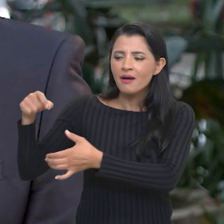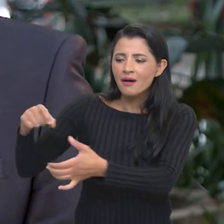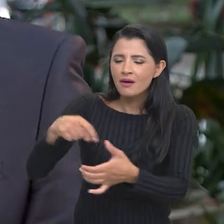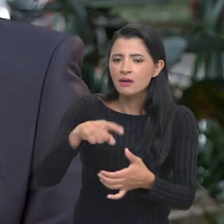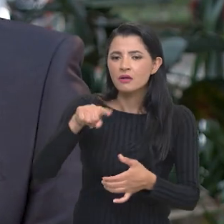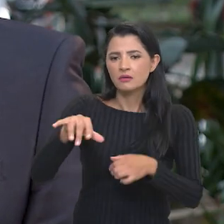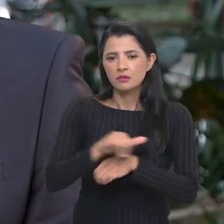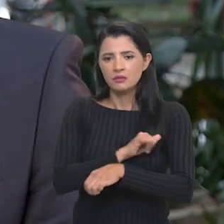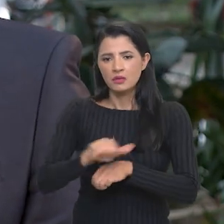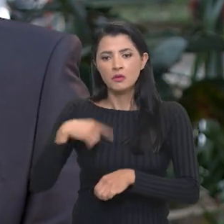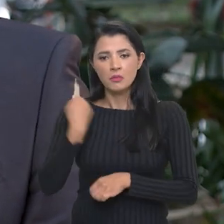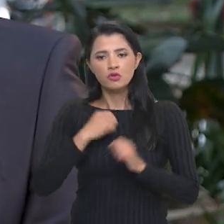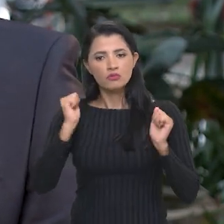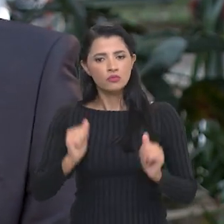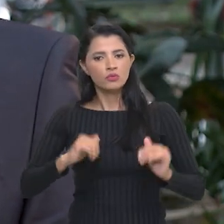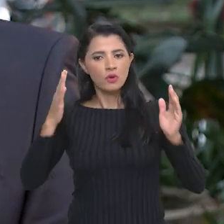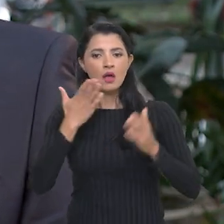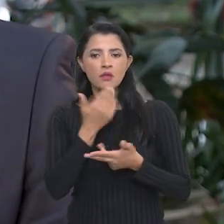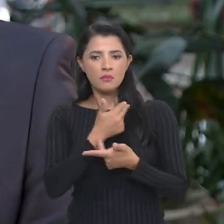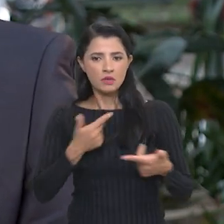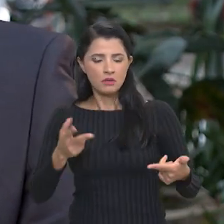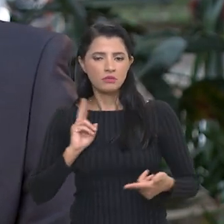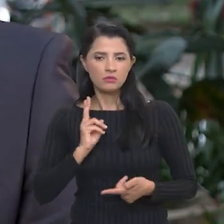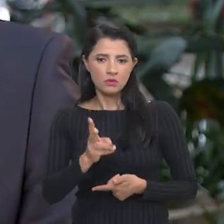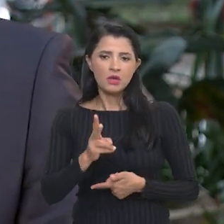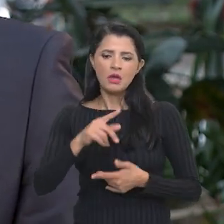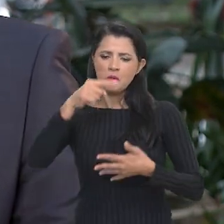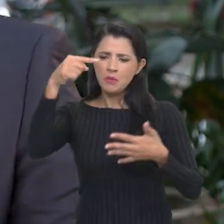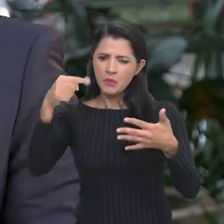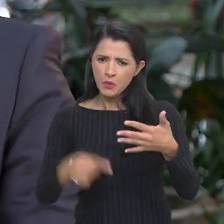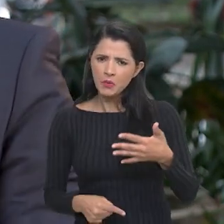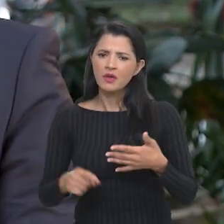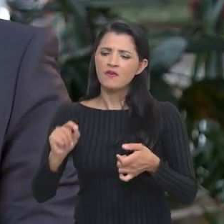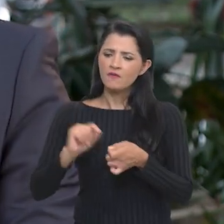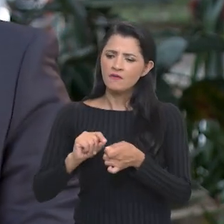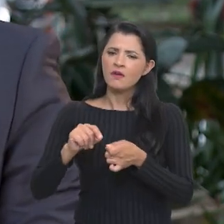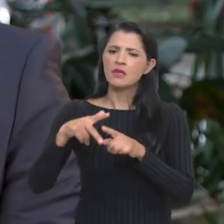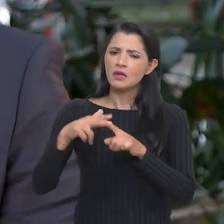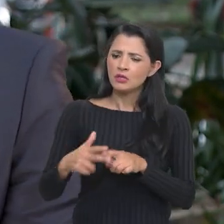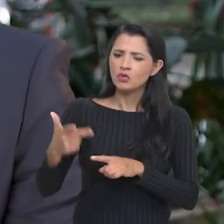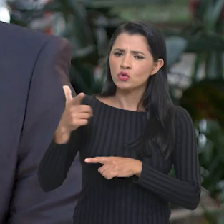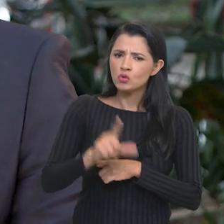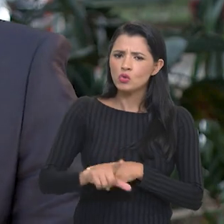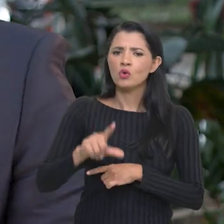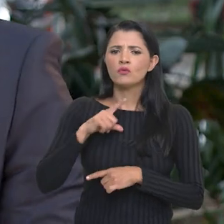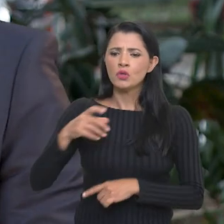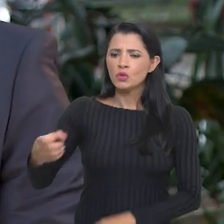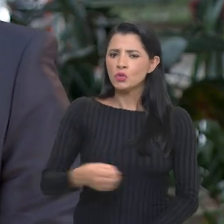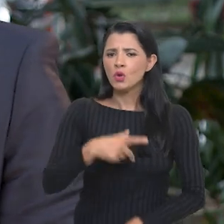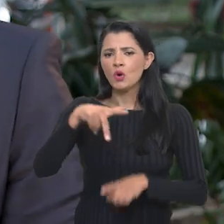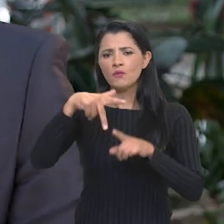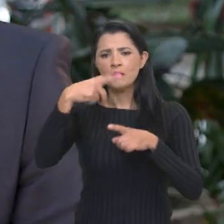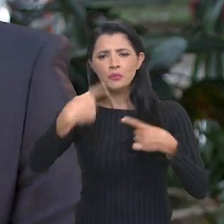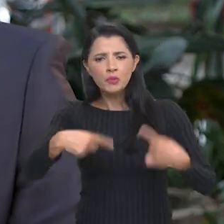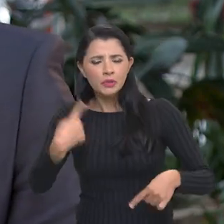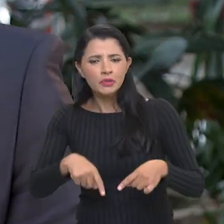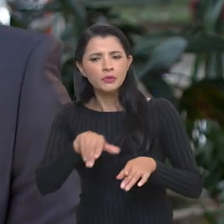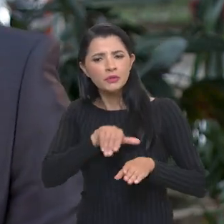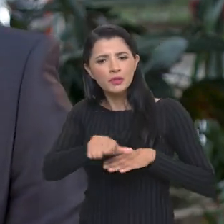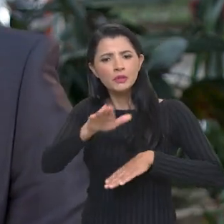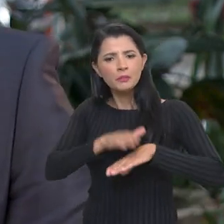elevado para a produção, que é a estratégia para a nossa soberania alimentar. Todas as políticas são refeitas. As novas políticas